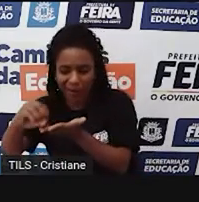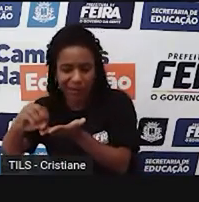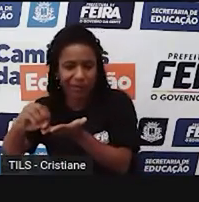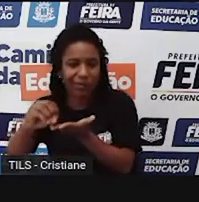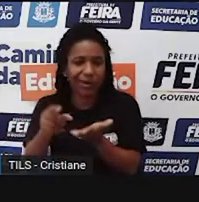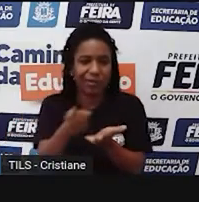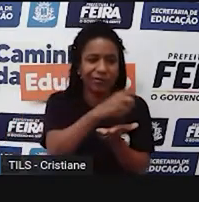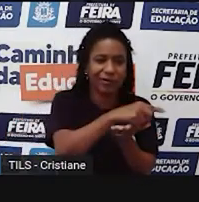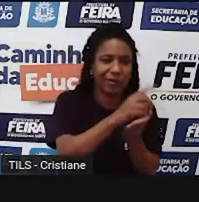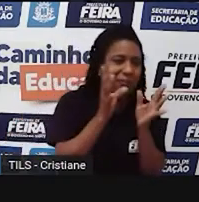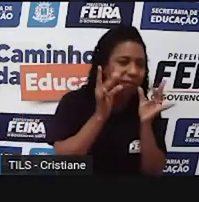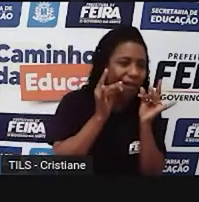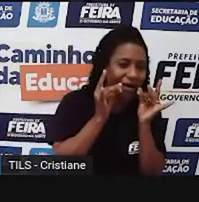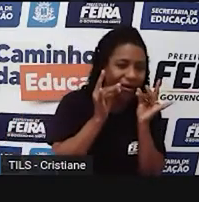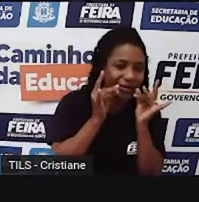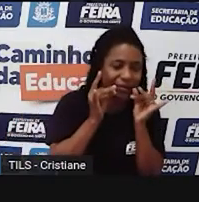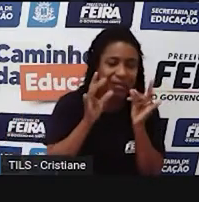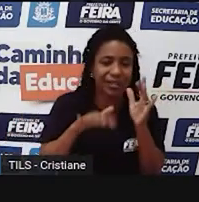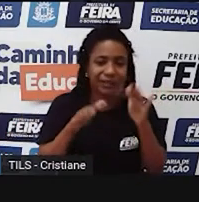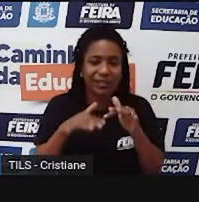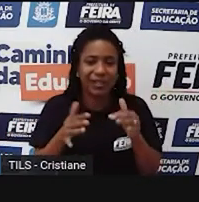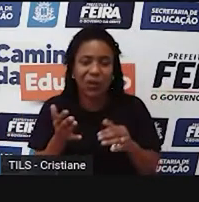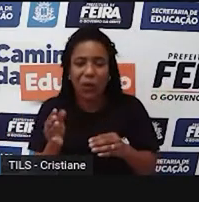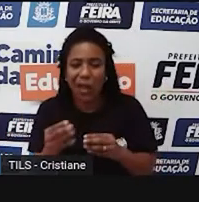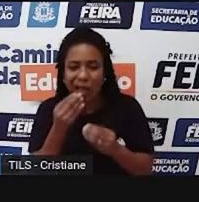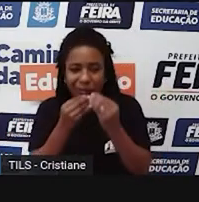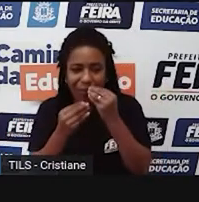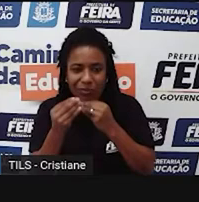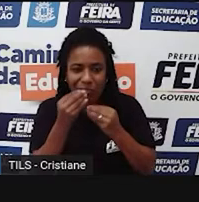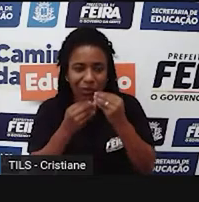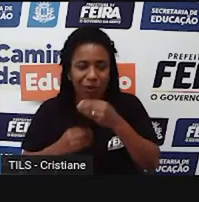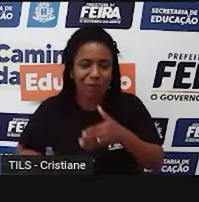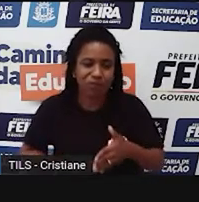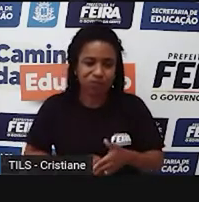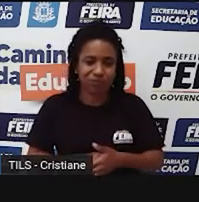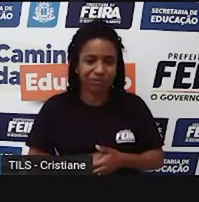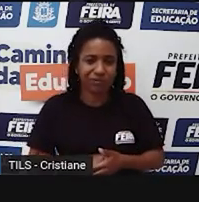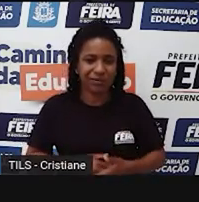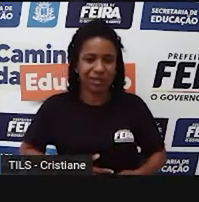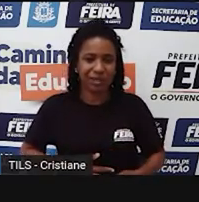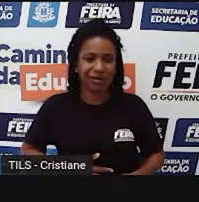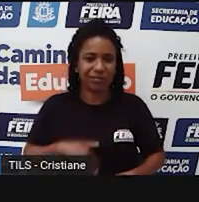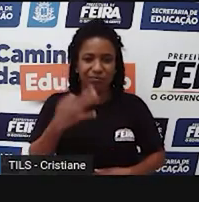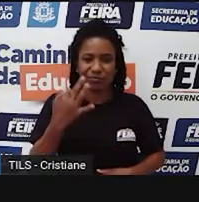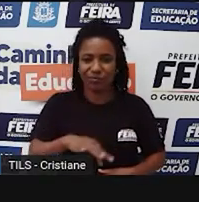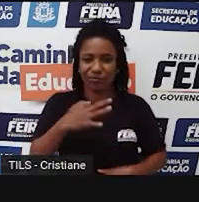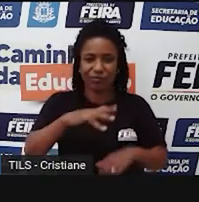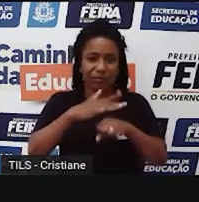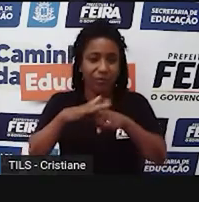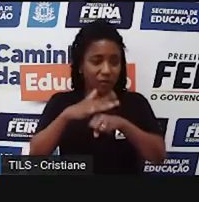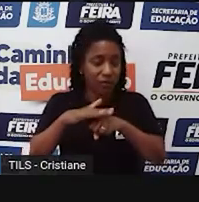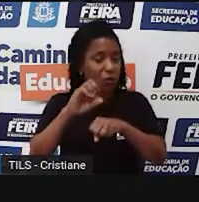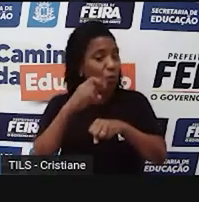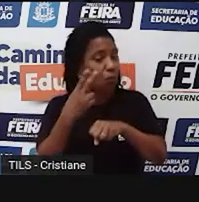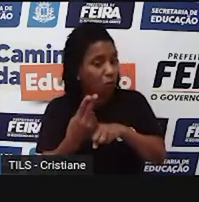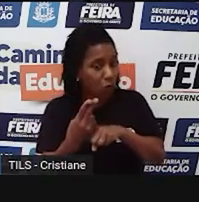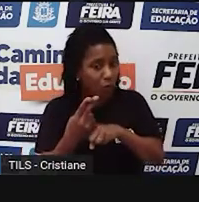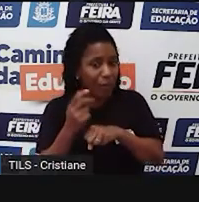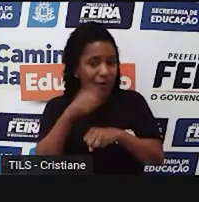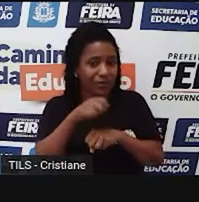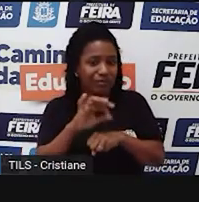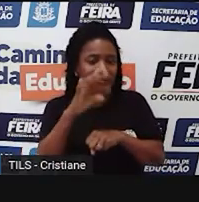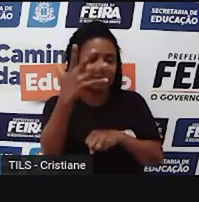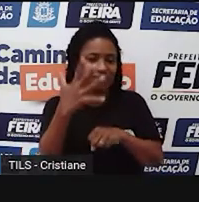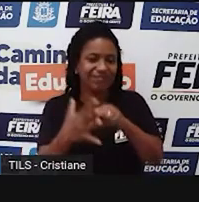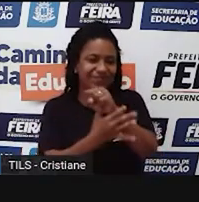ficam até presos, né? Nesses copinhos, nessas garrafas, como vocês estão observando aí na imagem de baixo. Isso quando eles